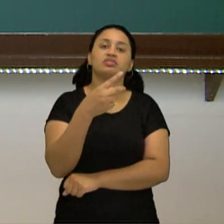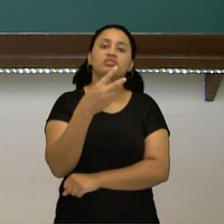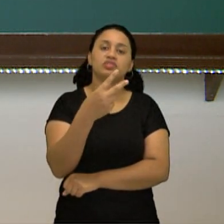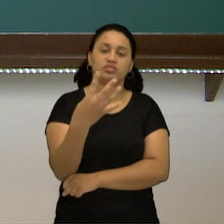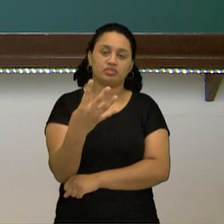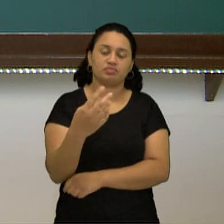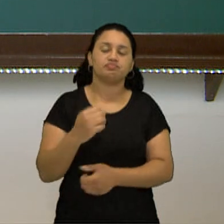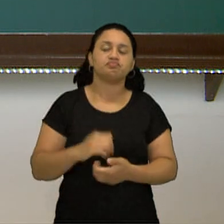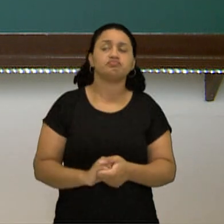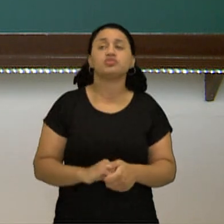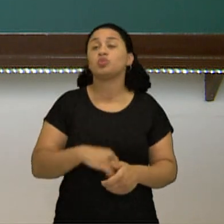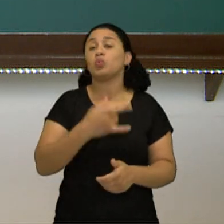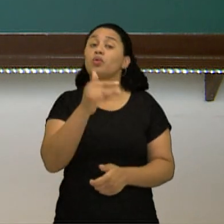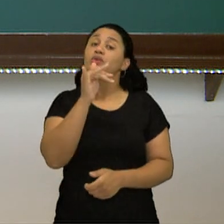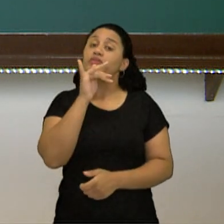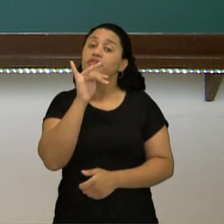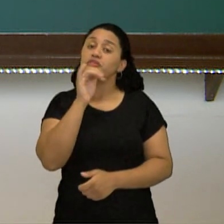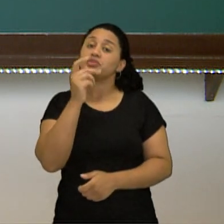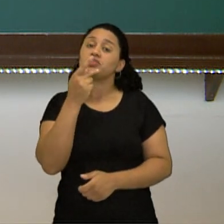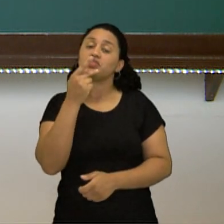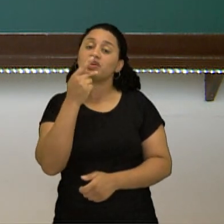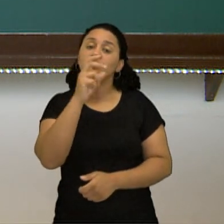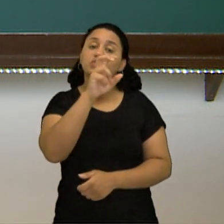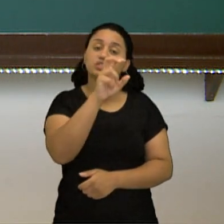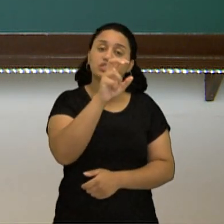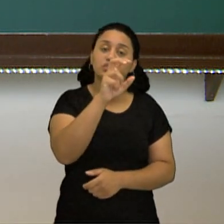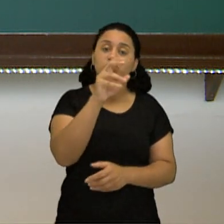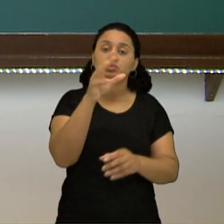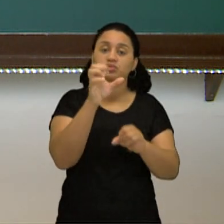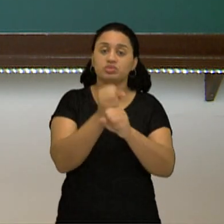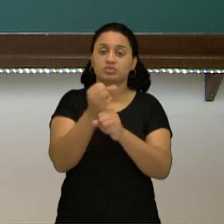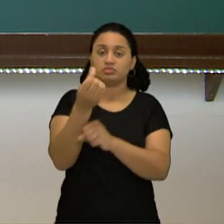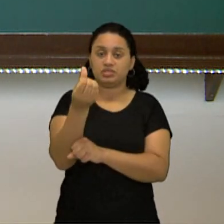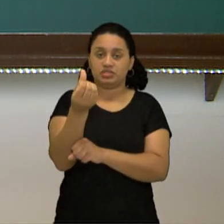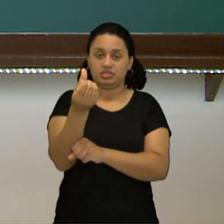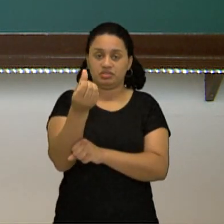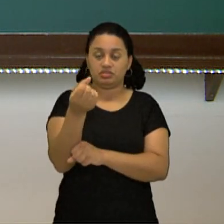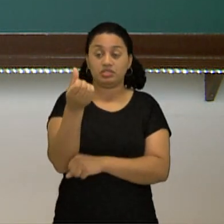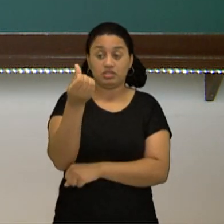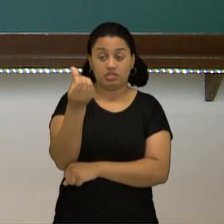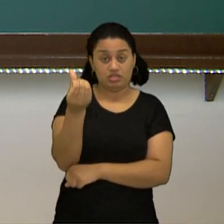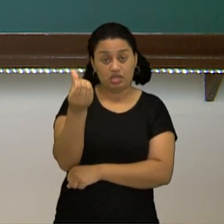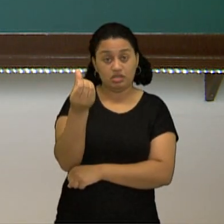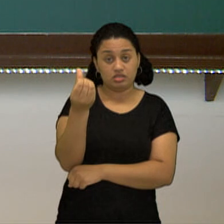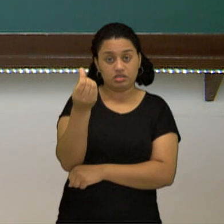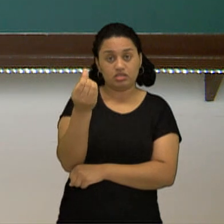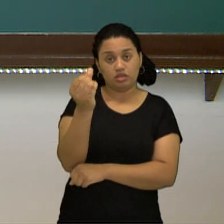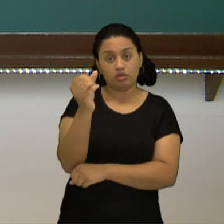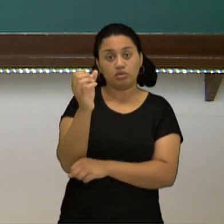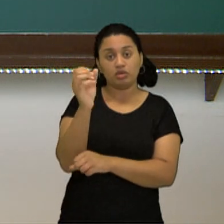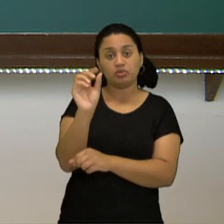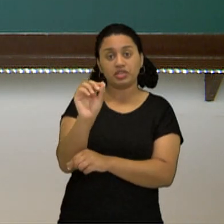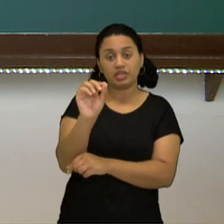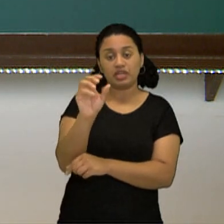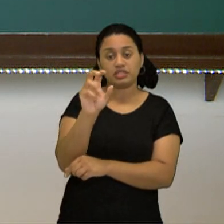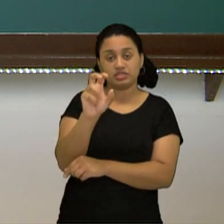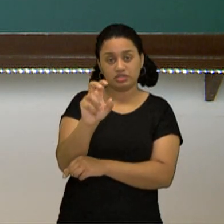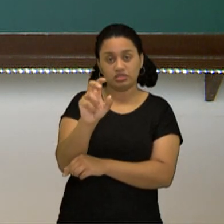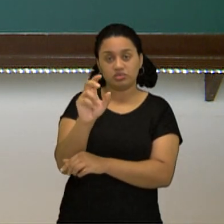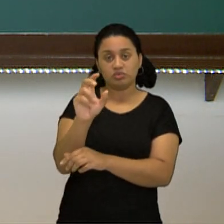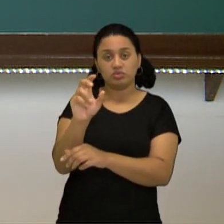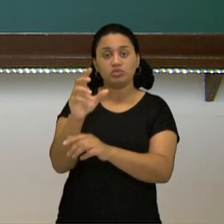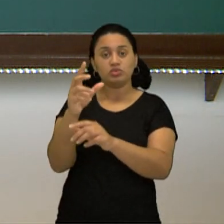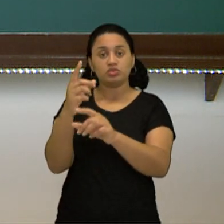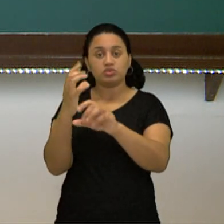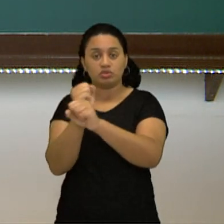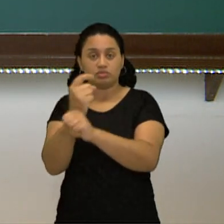para vocês assim, 5 mais 6. O 6, eu sei que ele é o 5 mais 1, não é?